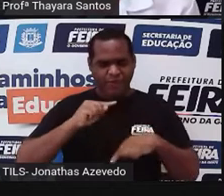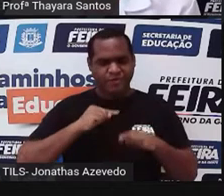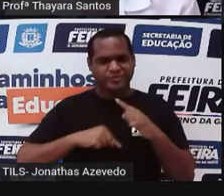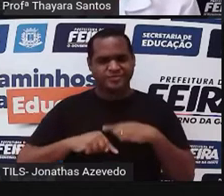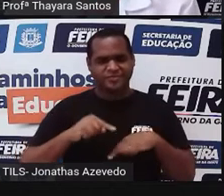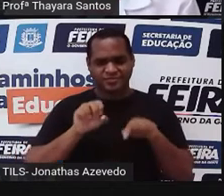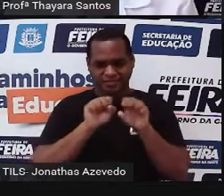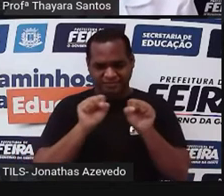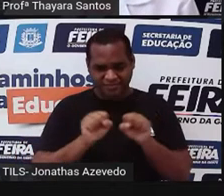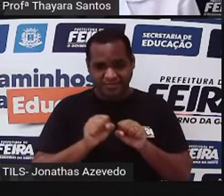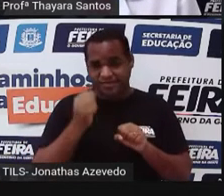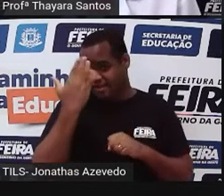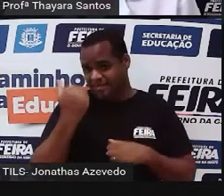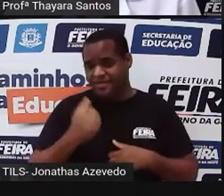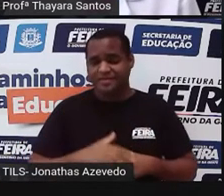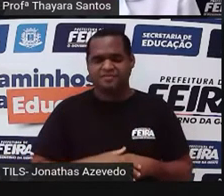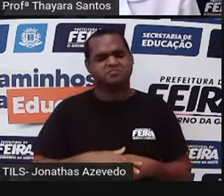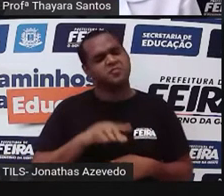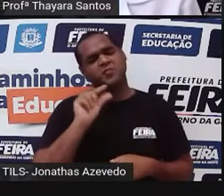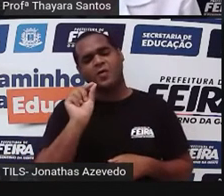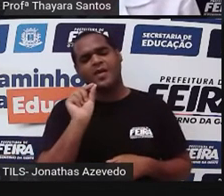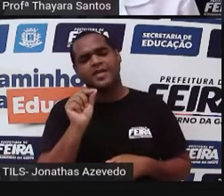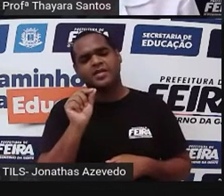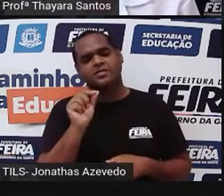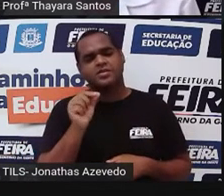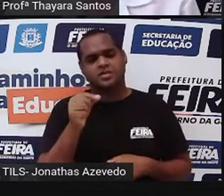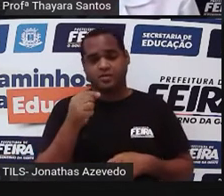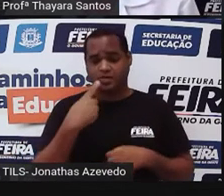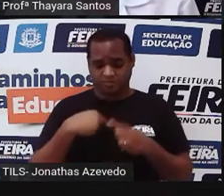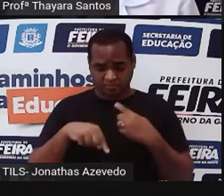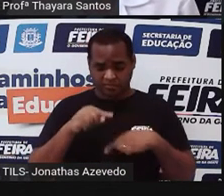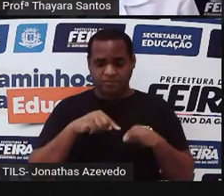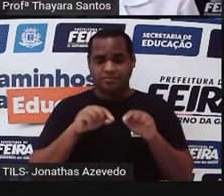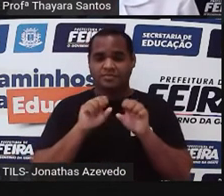que é um sistema digestório? O que é isso? Do que é que eu estou falando aqui?